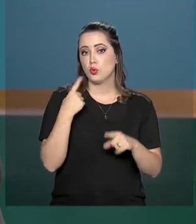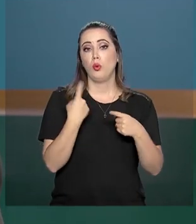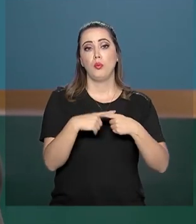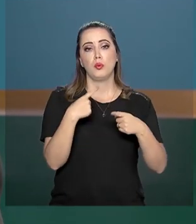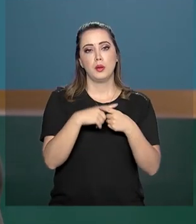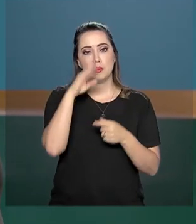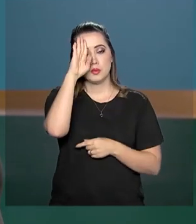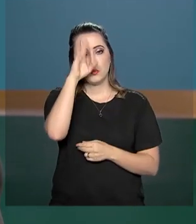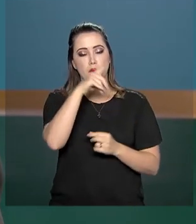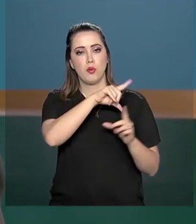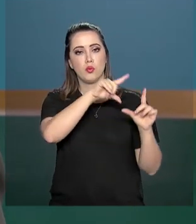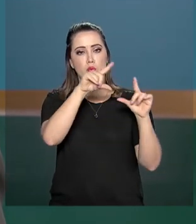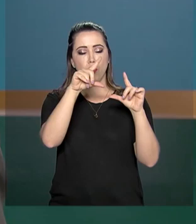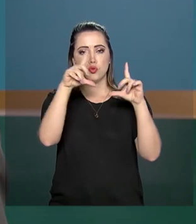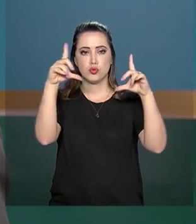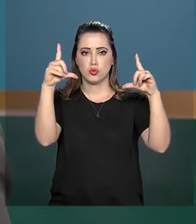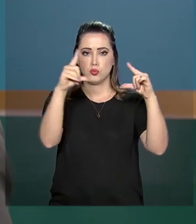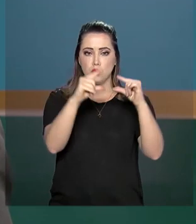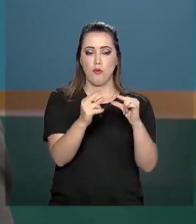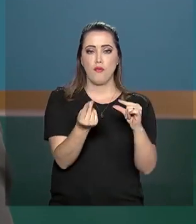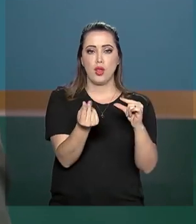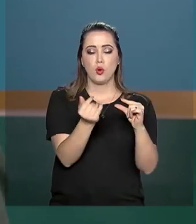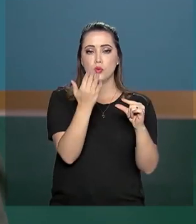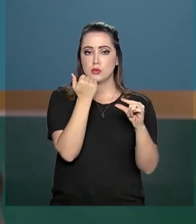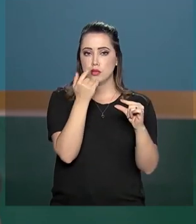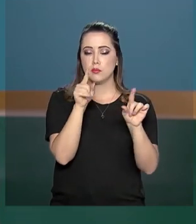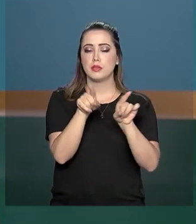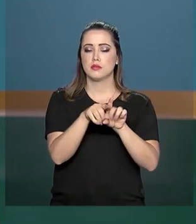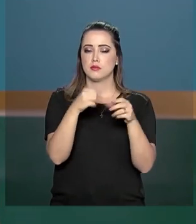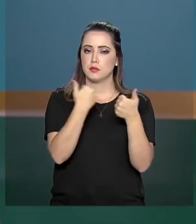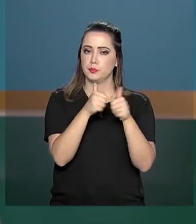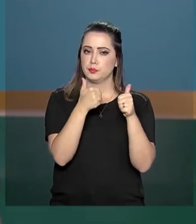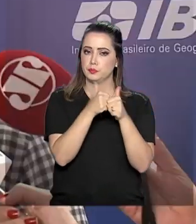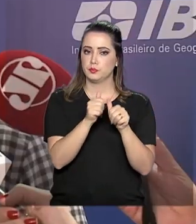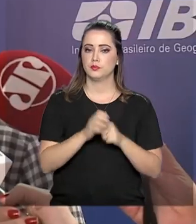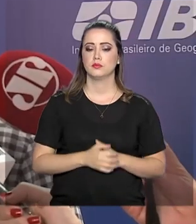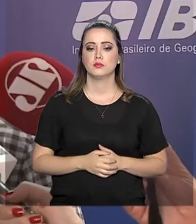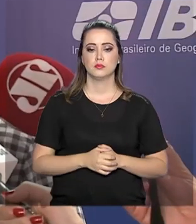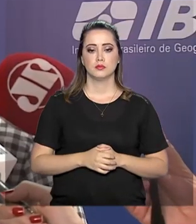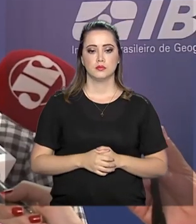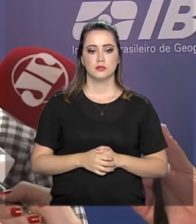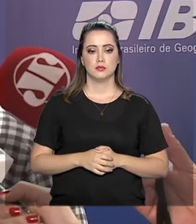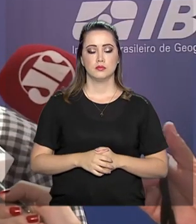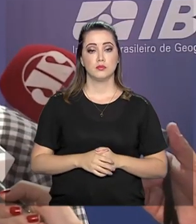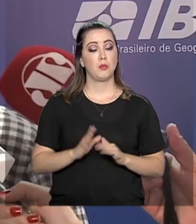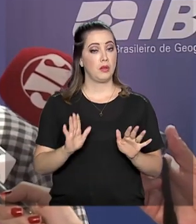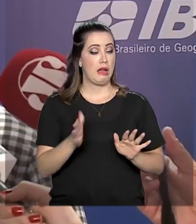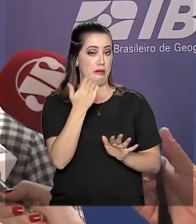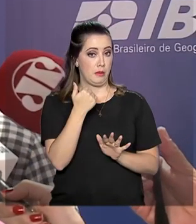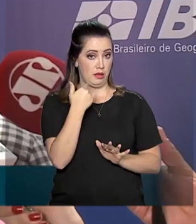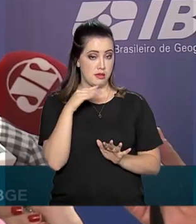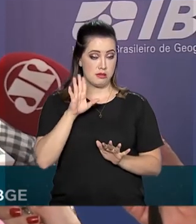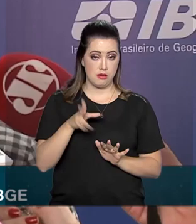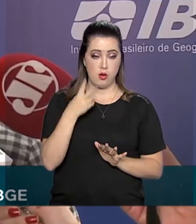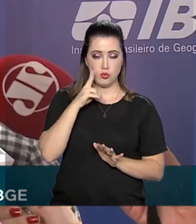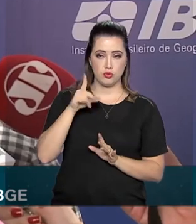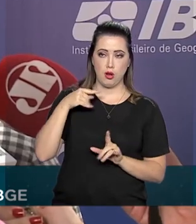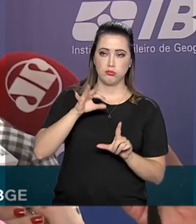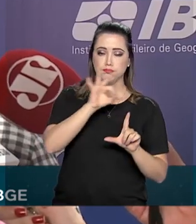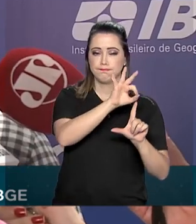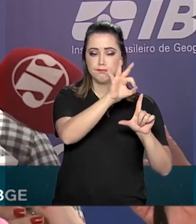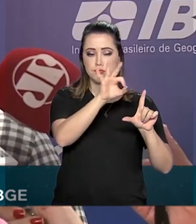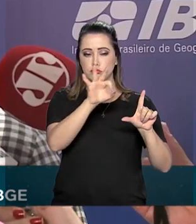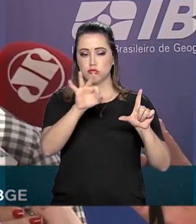principalmente pelo recuo no preço dos alimentos e dos transportes. No caso da alimentação, que já veio com queda no mês